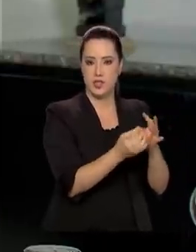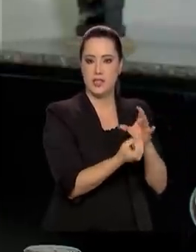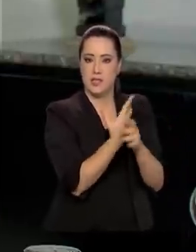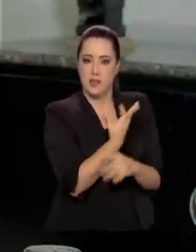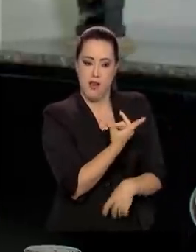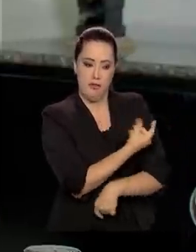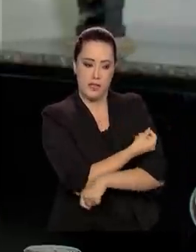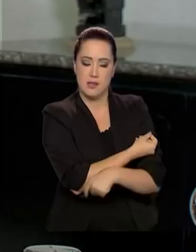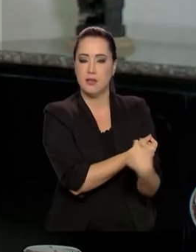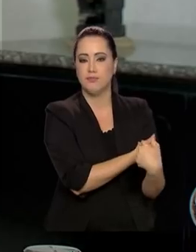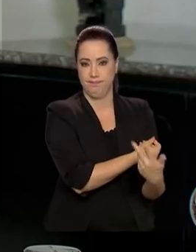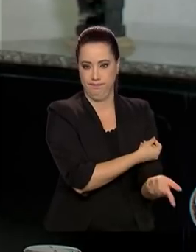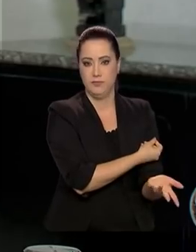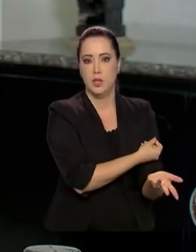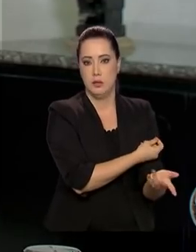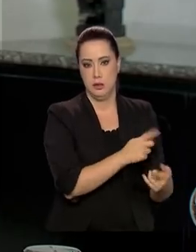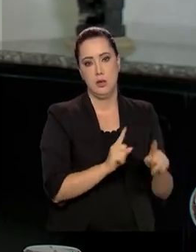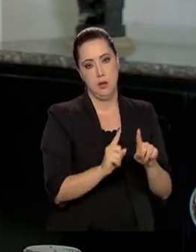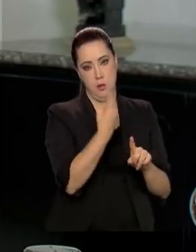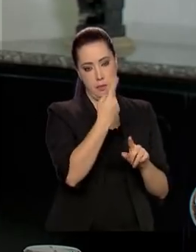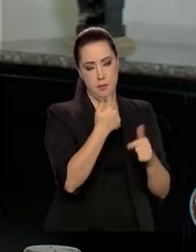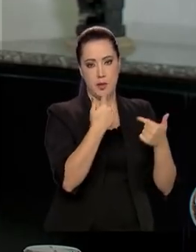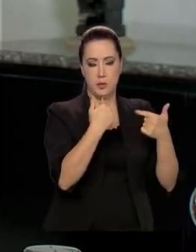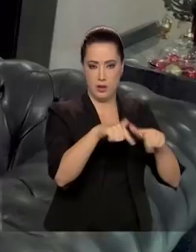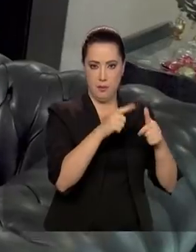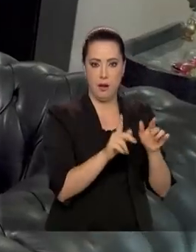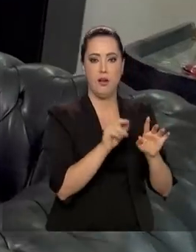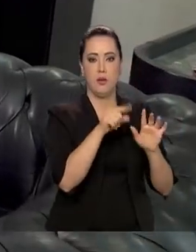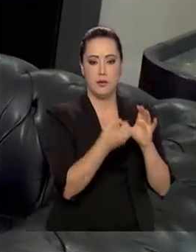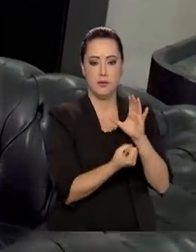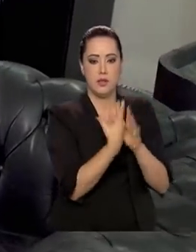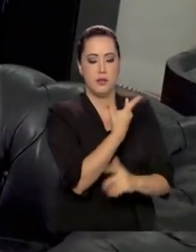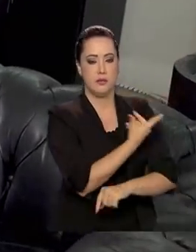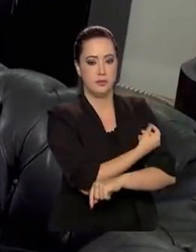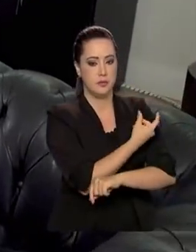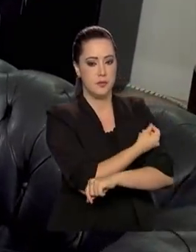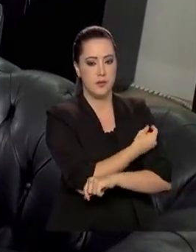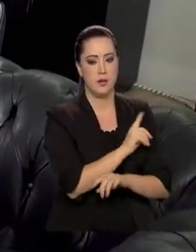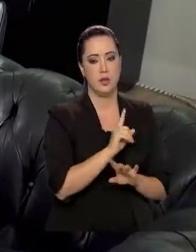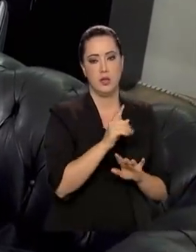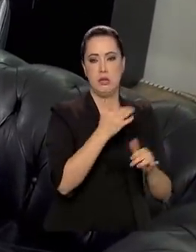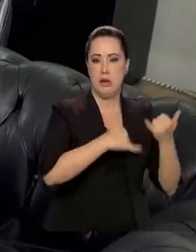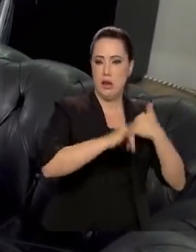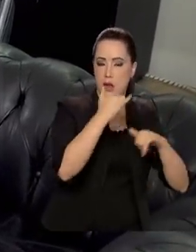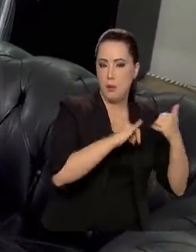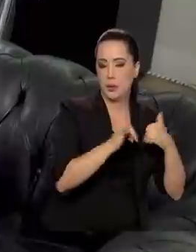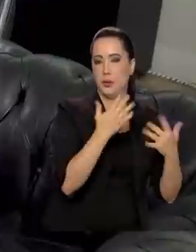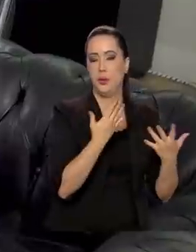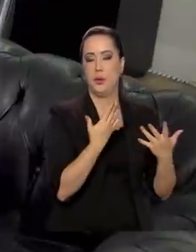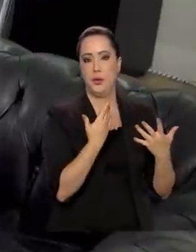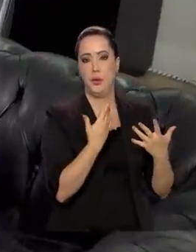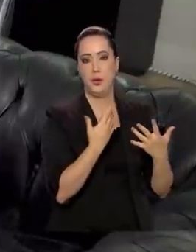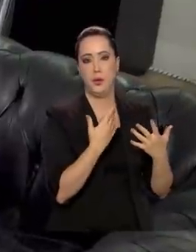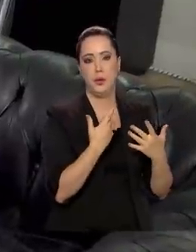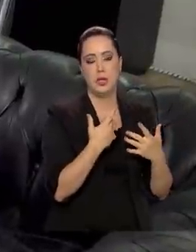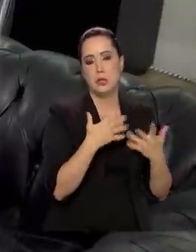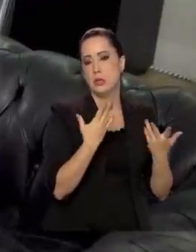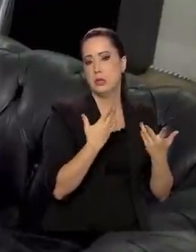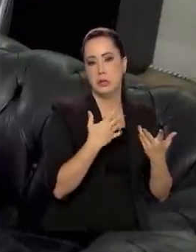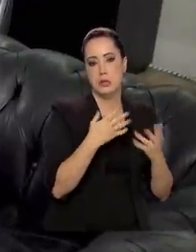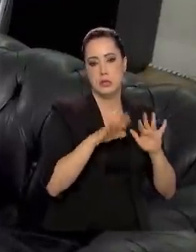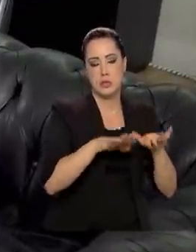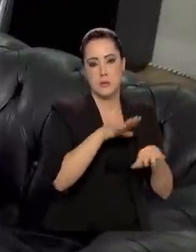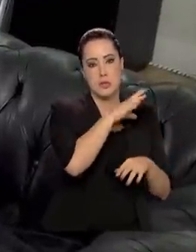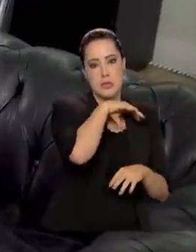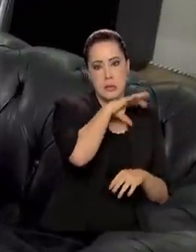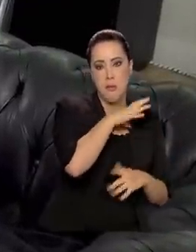A primeira etapa é o desenvolvimento do imunizante, em laboratório, em cobaias, etc. Depois